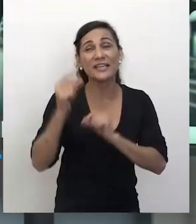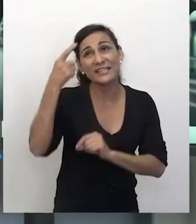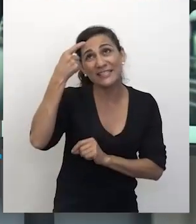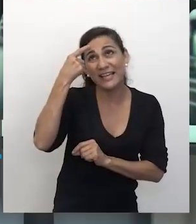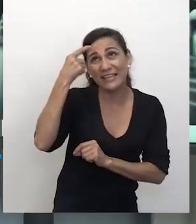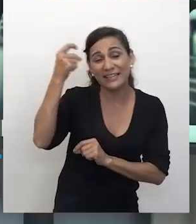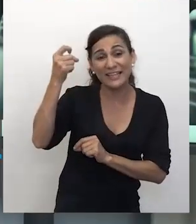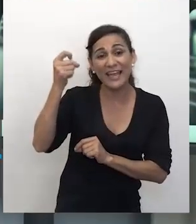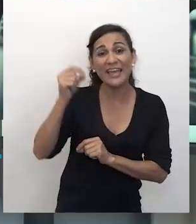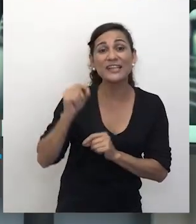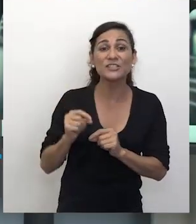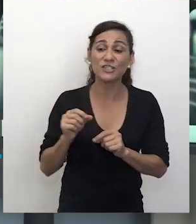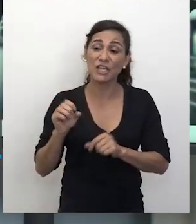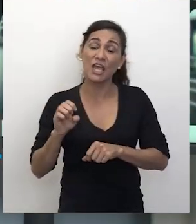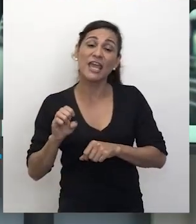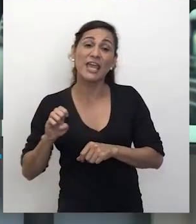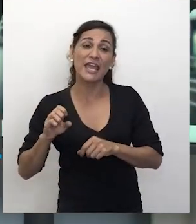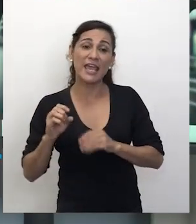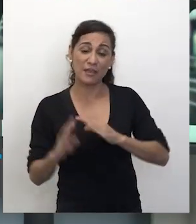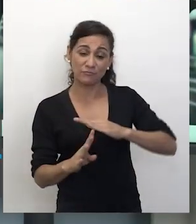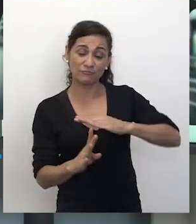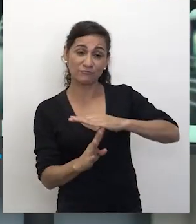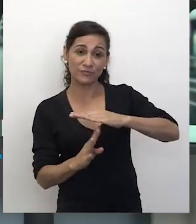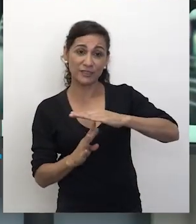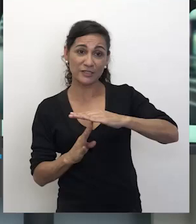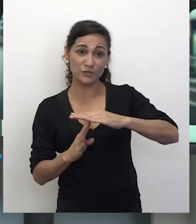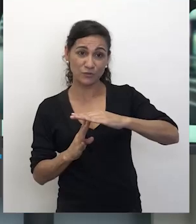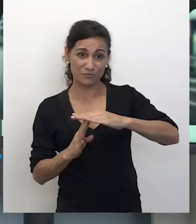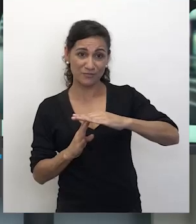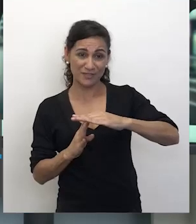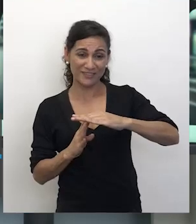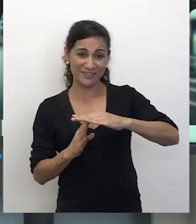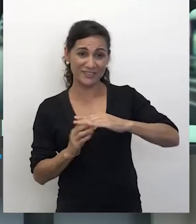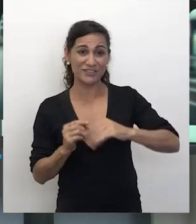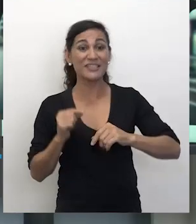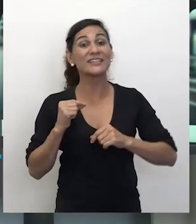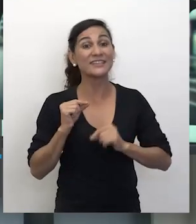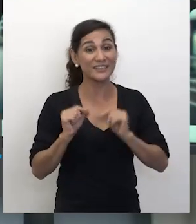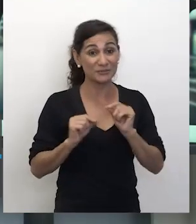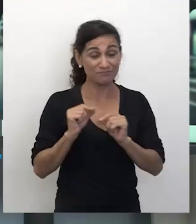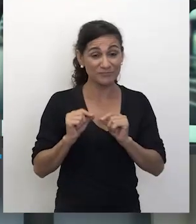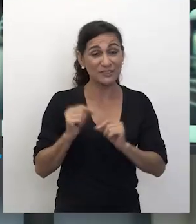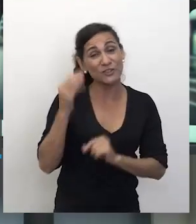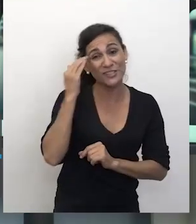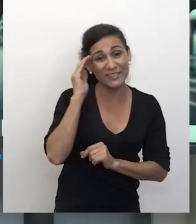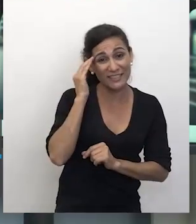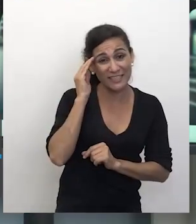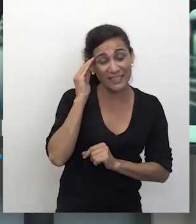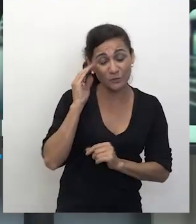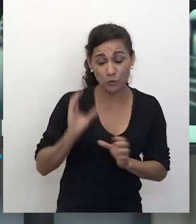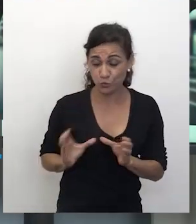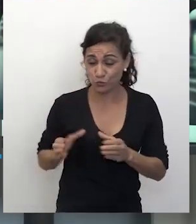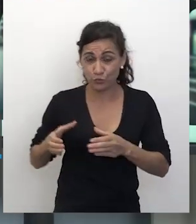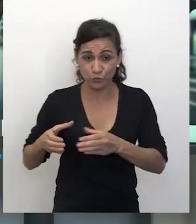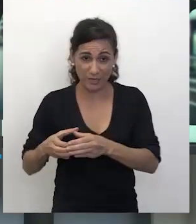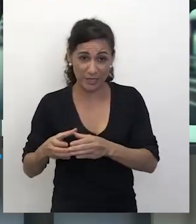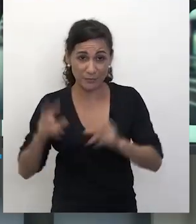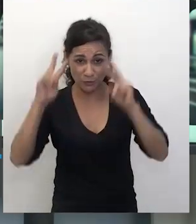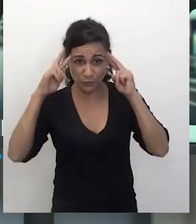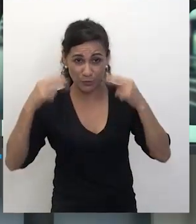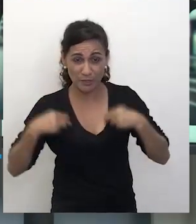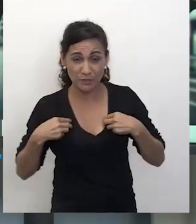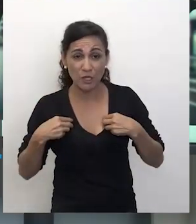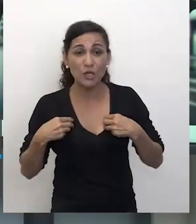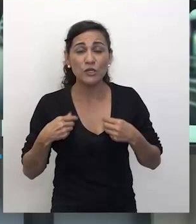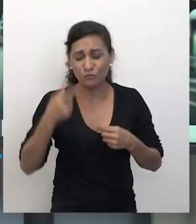do estrangeiro, que é falar um pouco sobre o imigrante. Então, nós entendemos que os agrupamentos humanos, que os seres